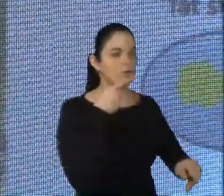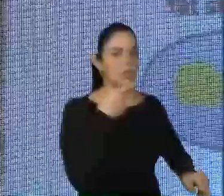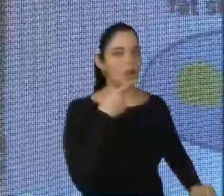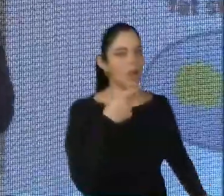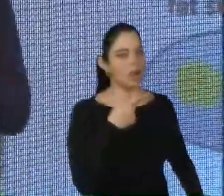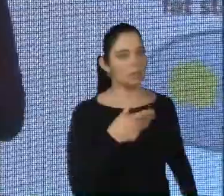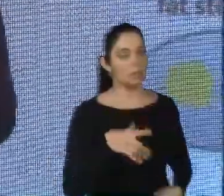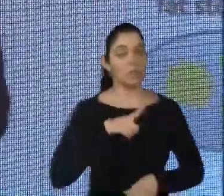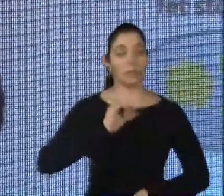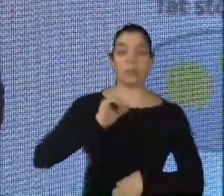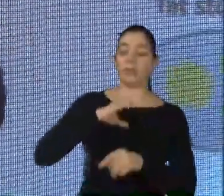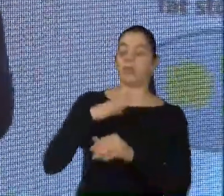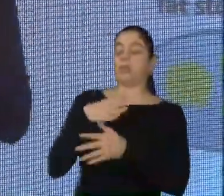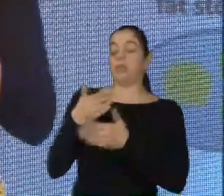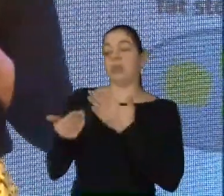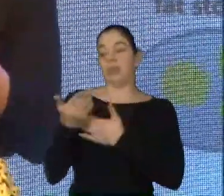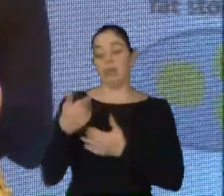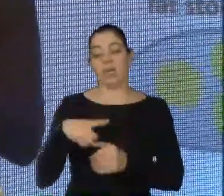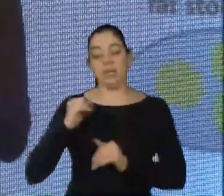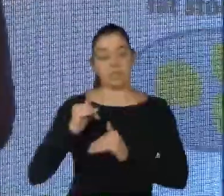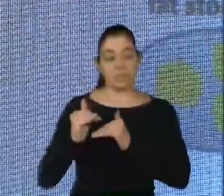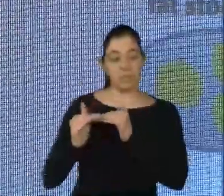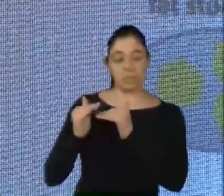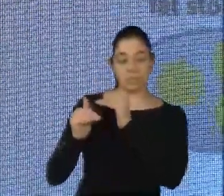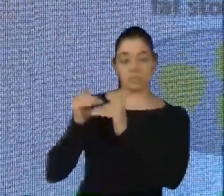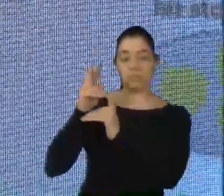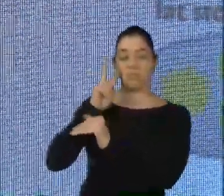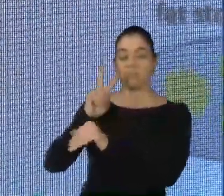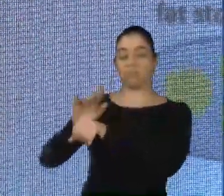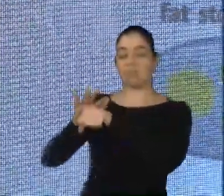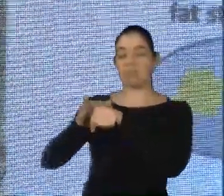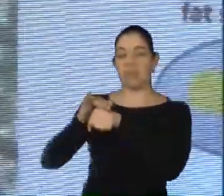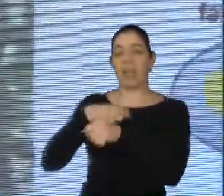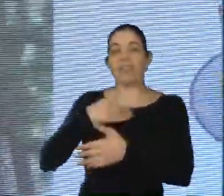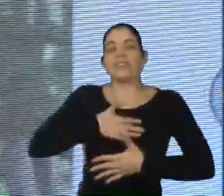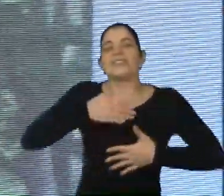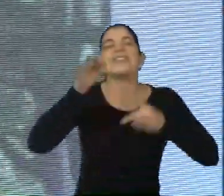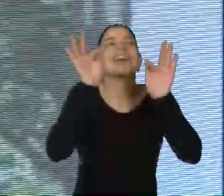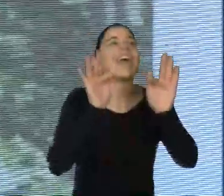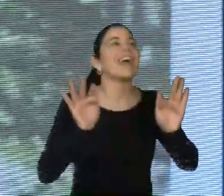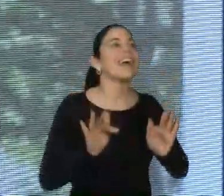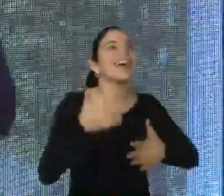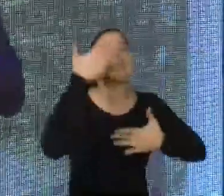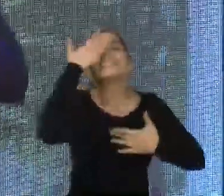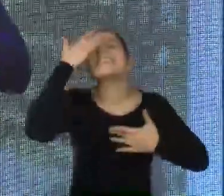adoecendo precocemente. Ao passo que, se eu estou como eu estou aqui, feliz, grata, me sentindo profundamente acolhida, eu estou